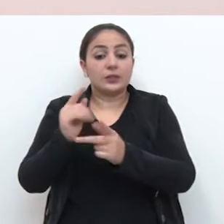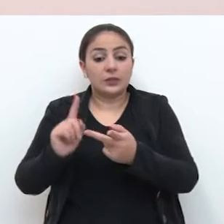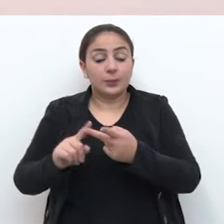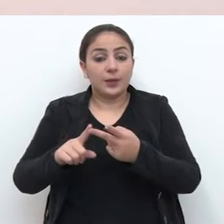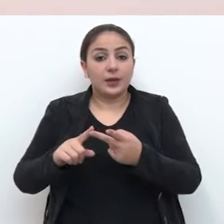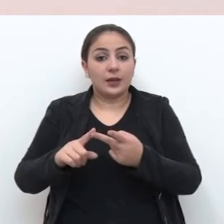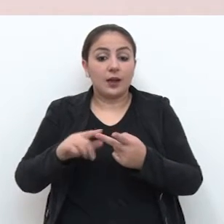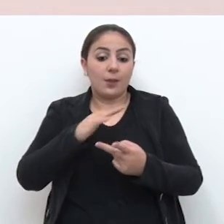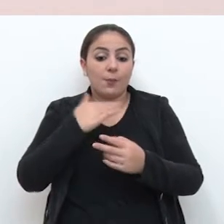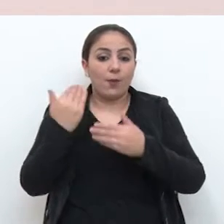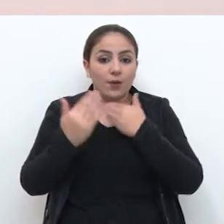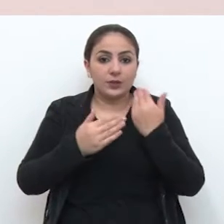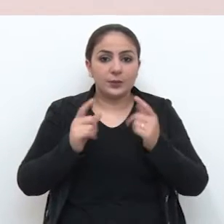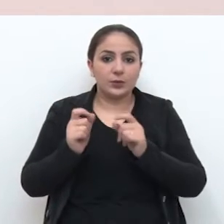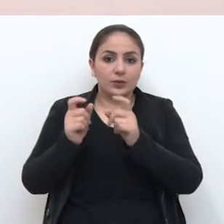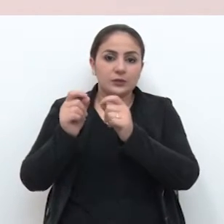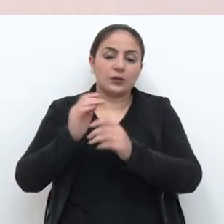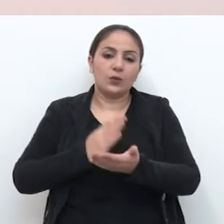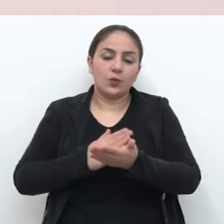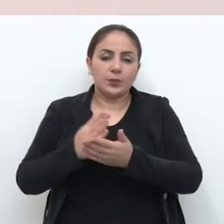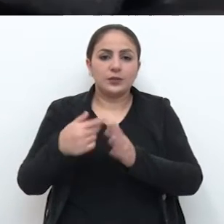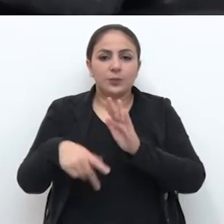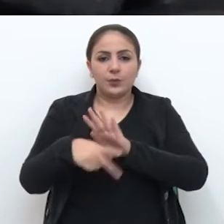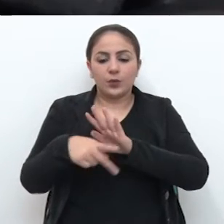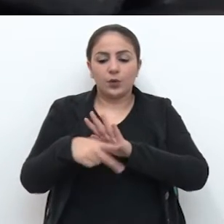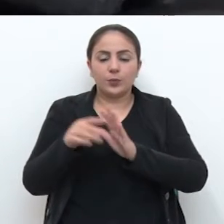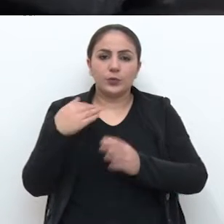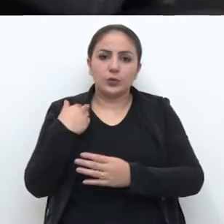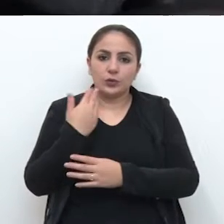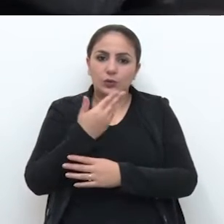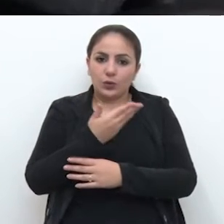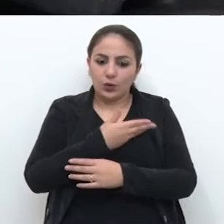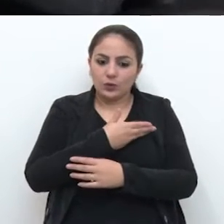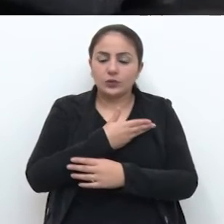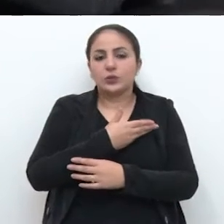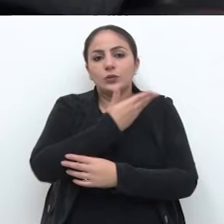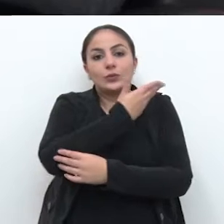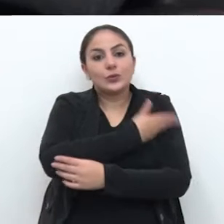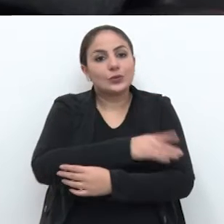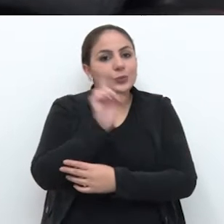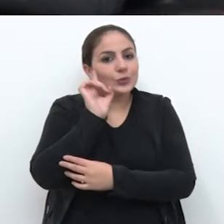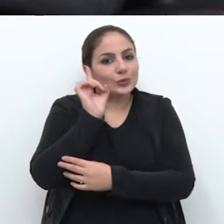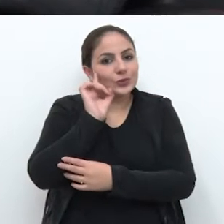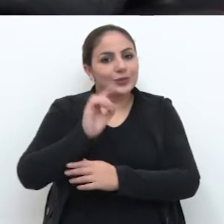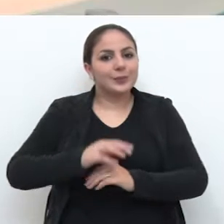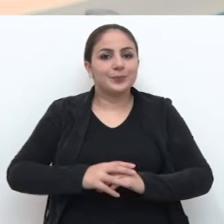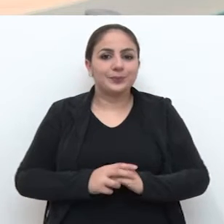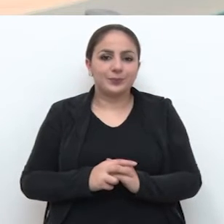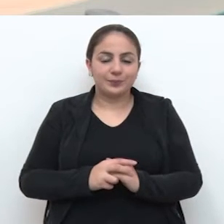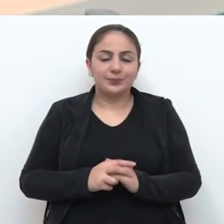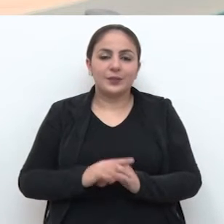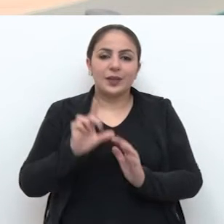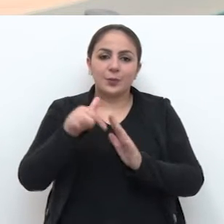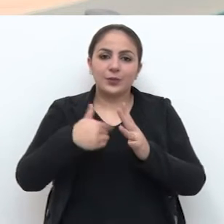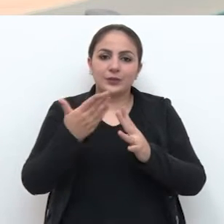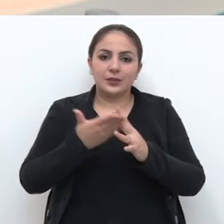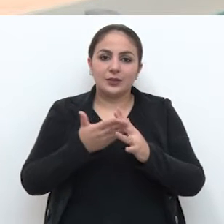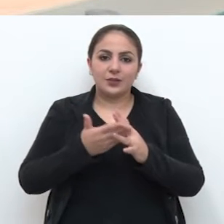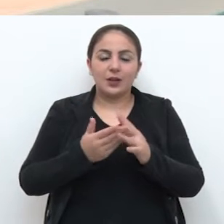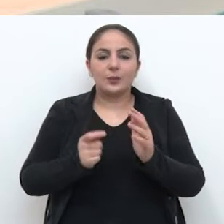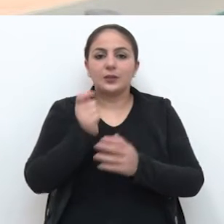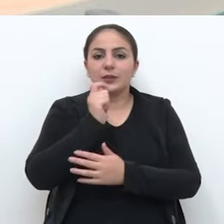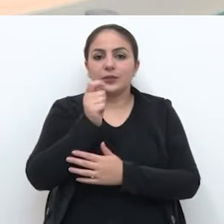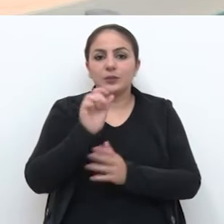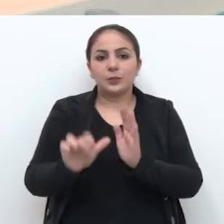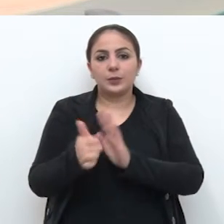mortalidade pelo câncer ela passa um pouco pelos nossos hábitos diários. E no segundo bloco,